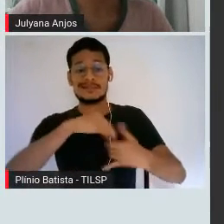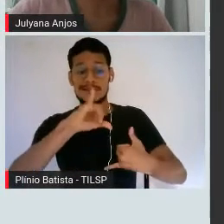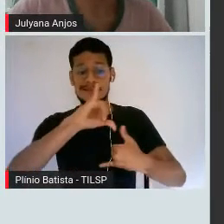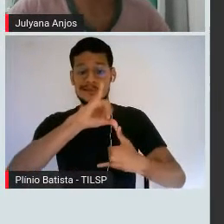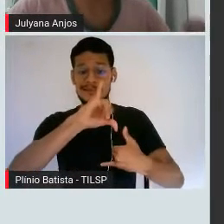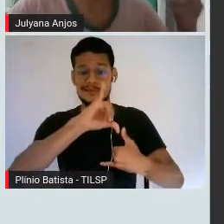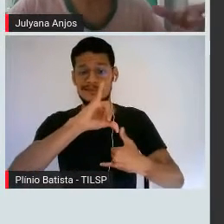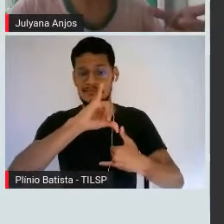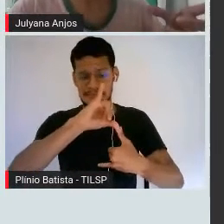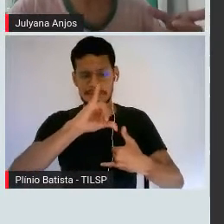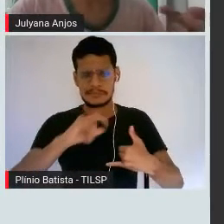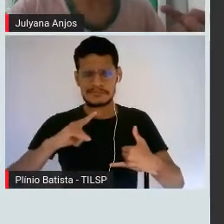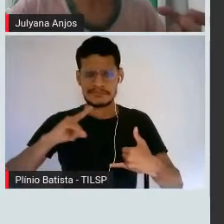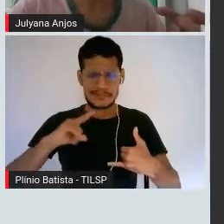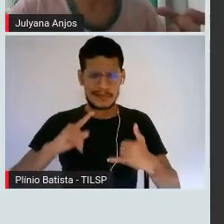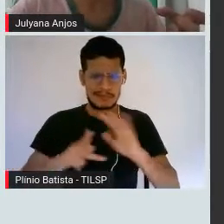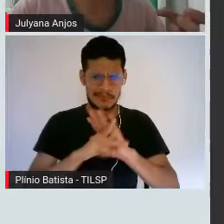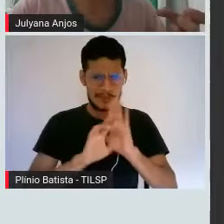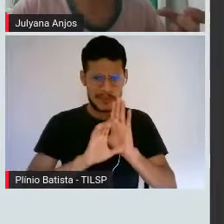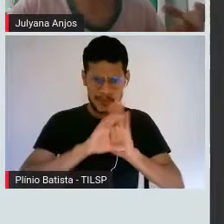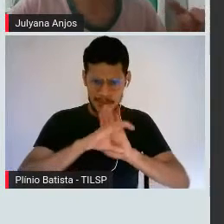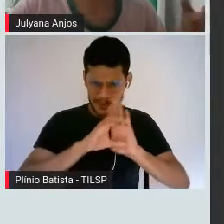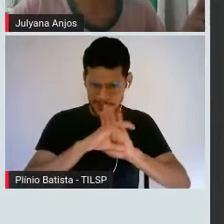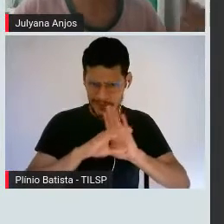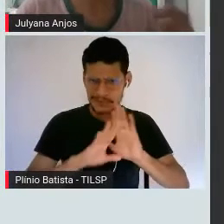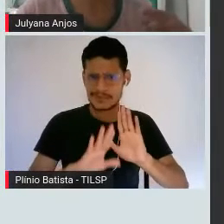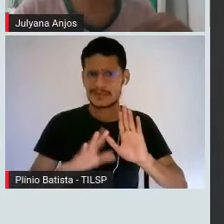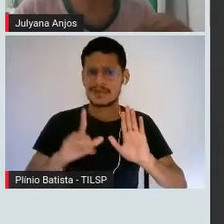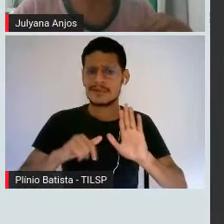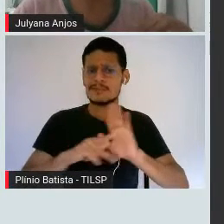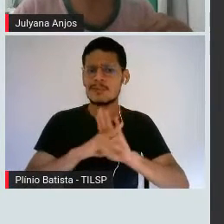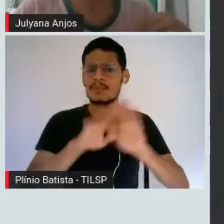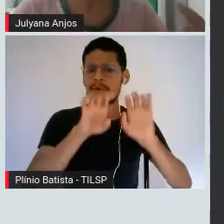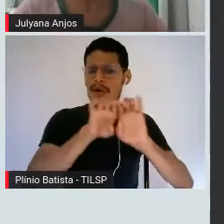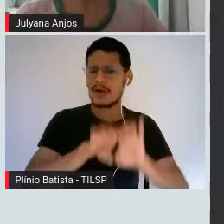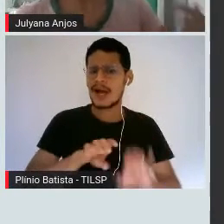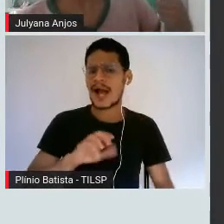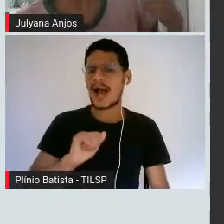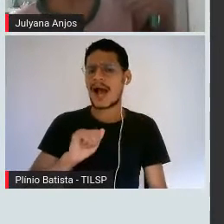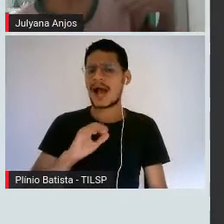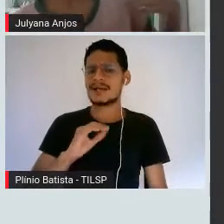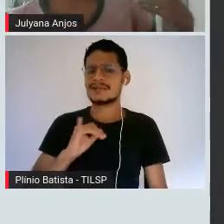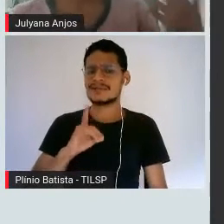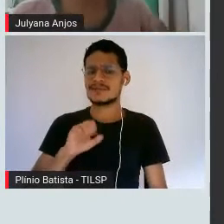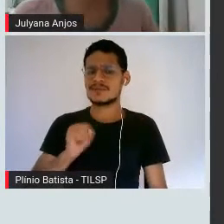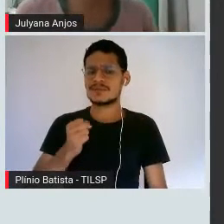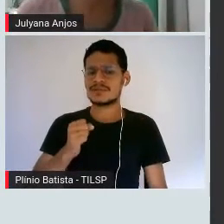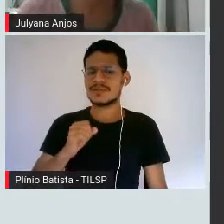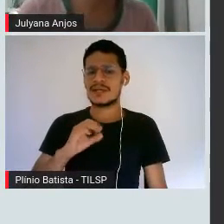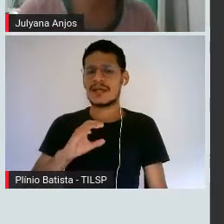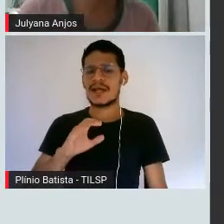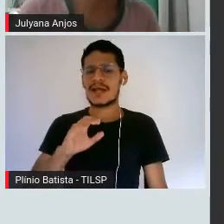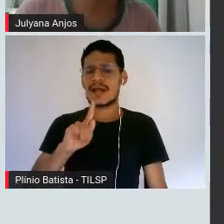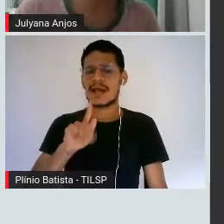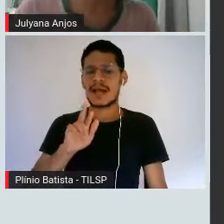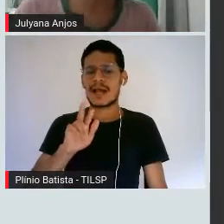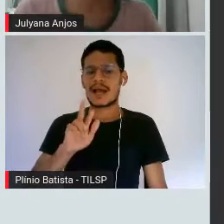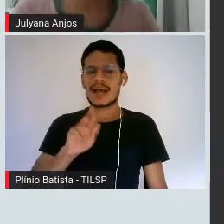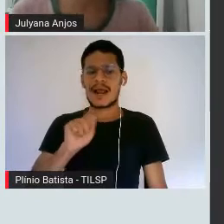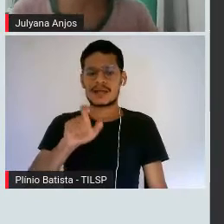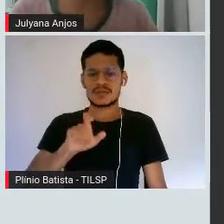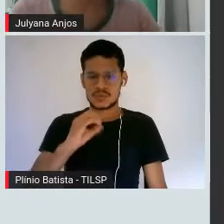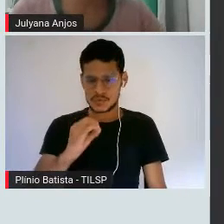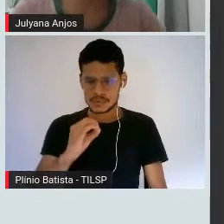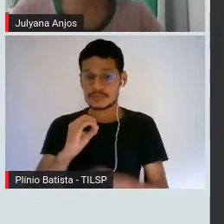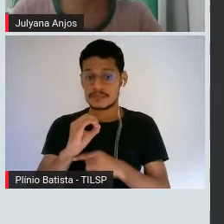conceito que é a estrutura do ácido graxo. E quando a gente tem o ácido graxo, ele